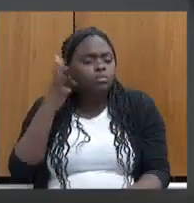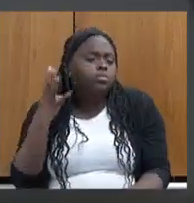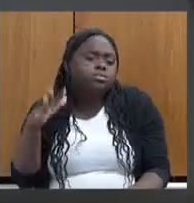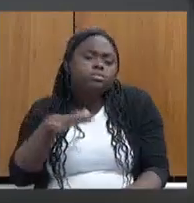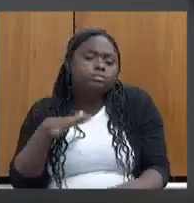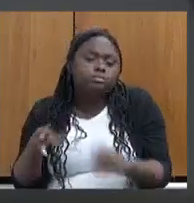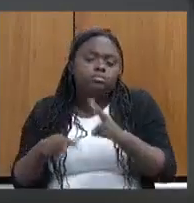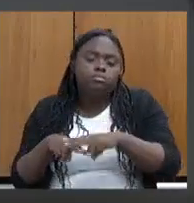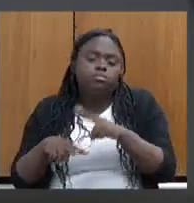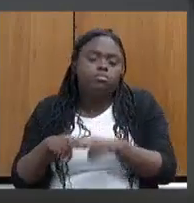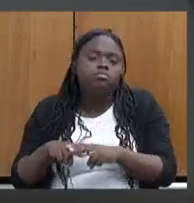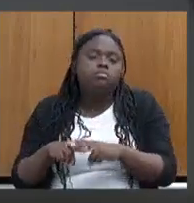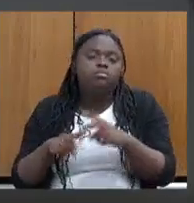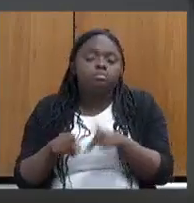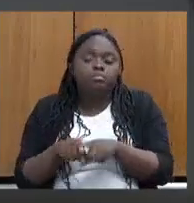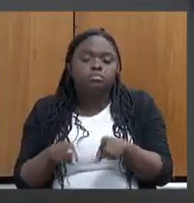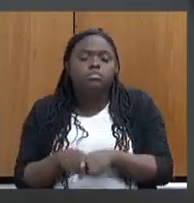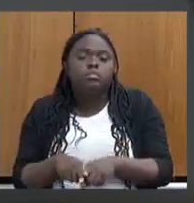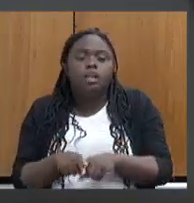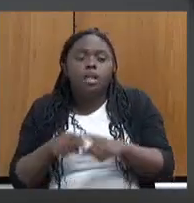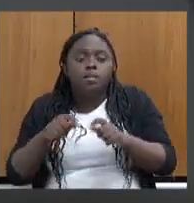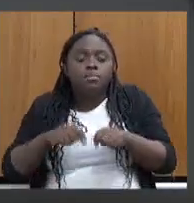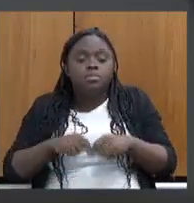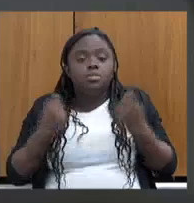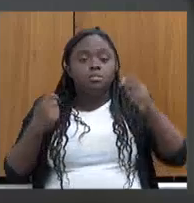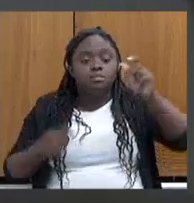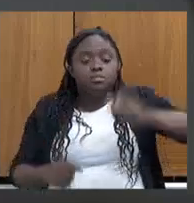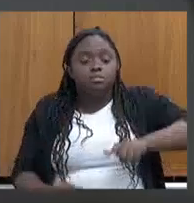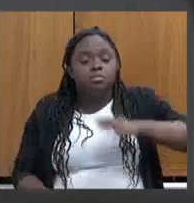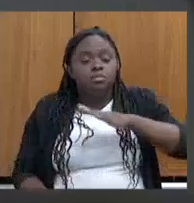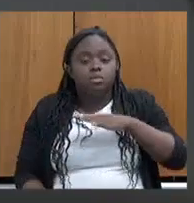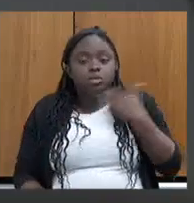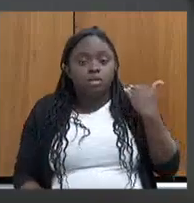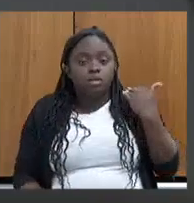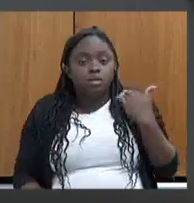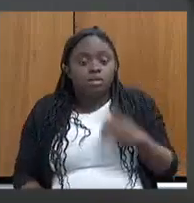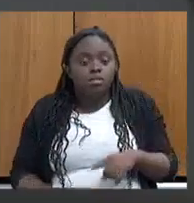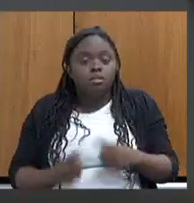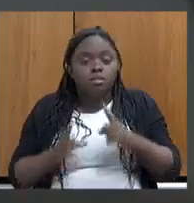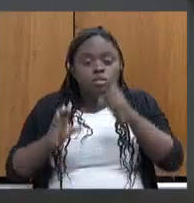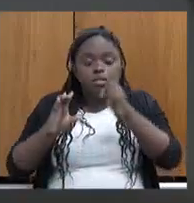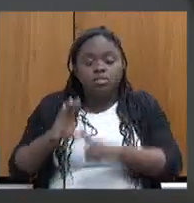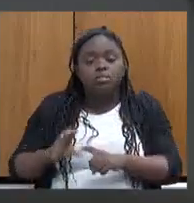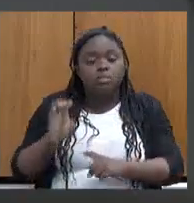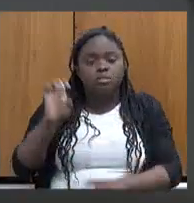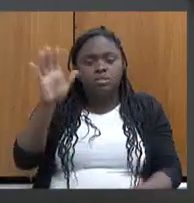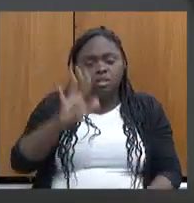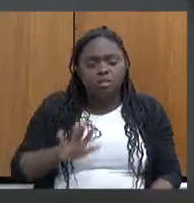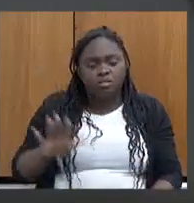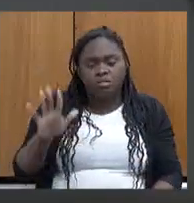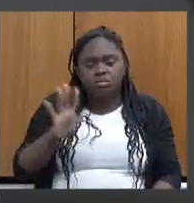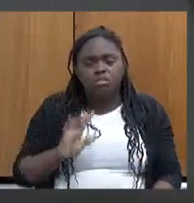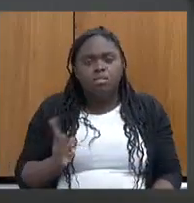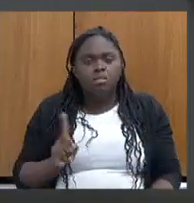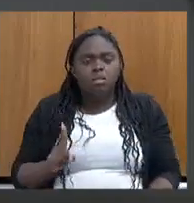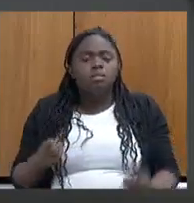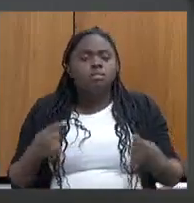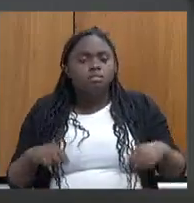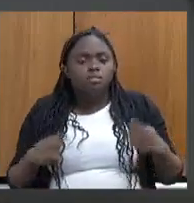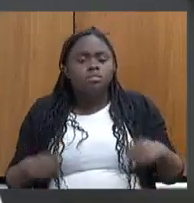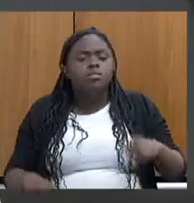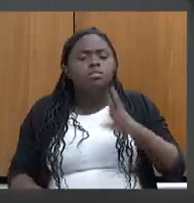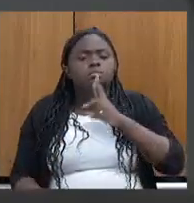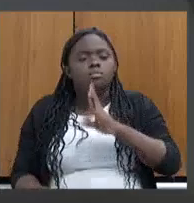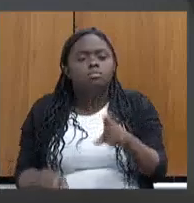famílias, porque é inadmissível as pessoas morrerem sob tutela do Estado. A SEJUSP também tem que responder pelas